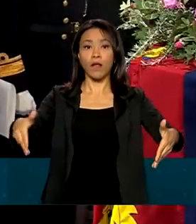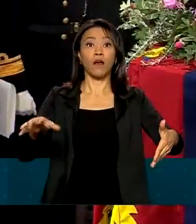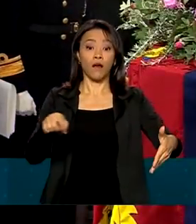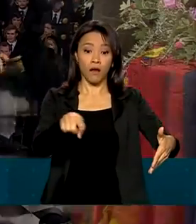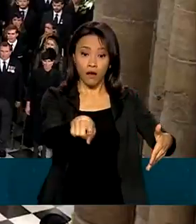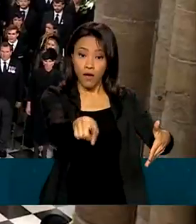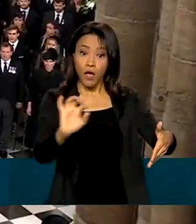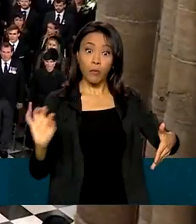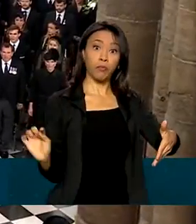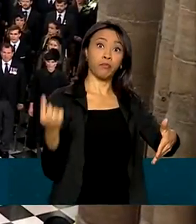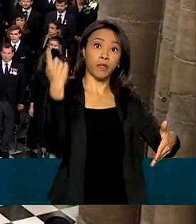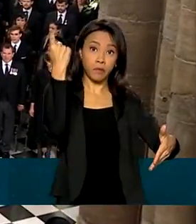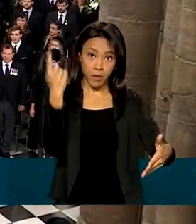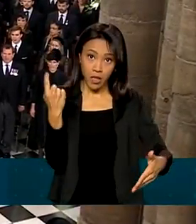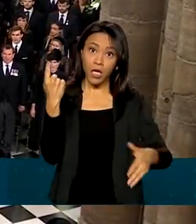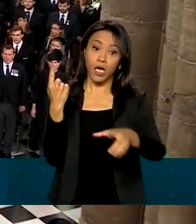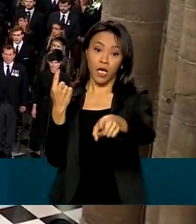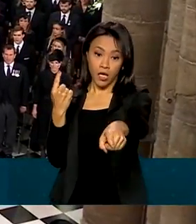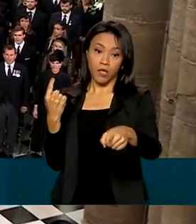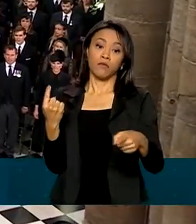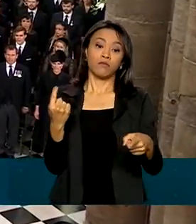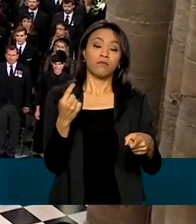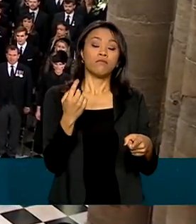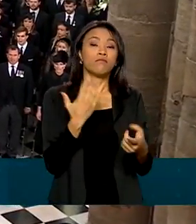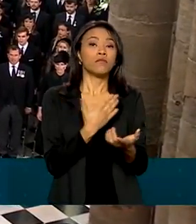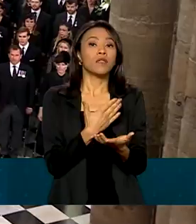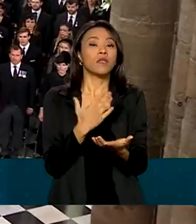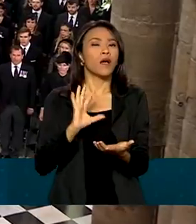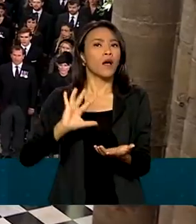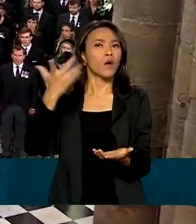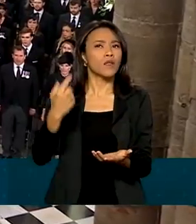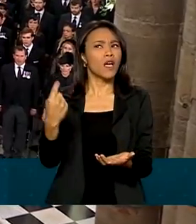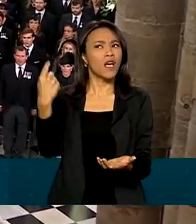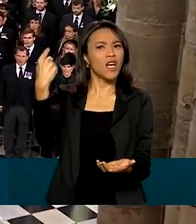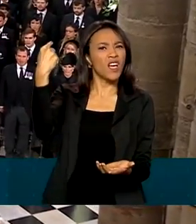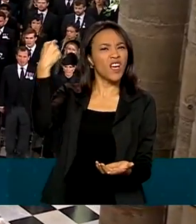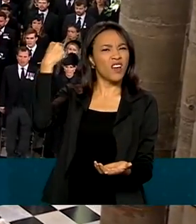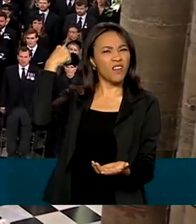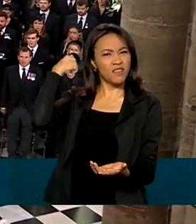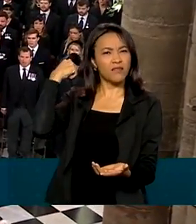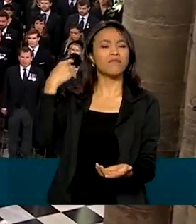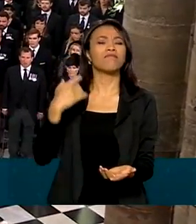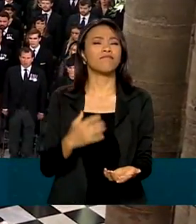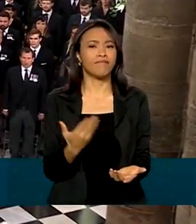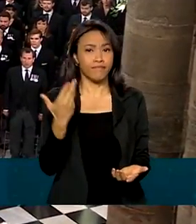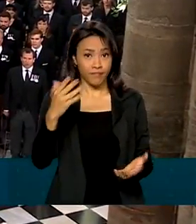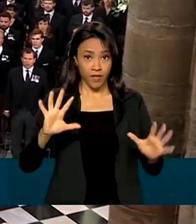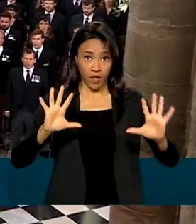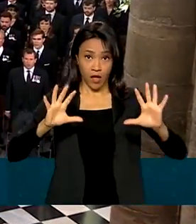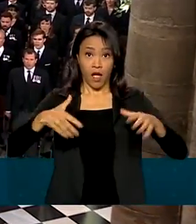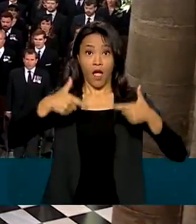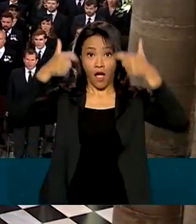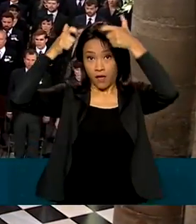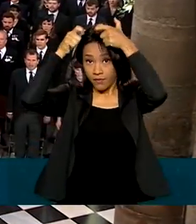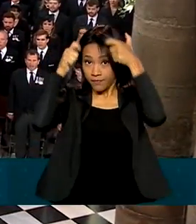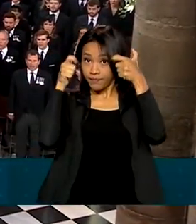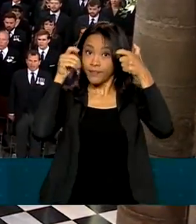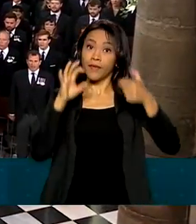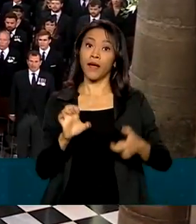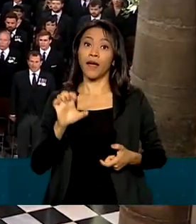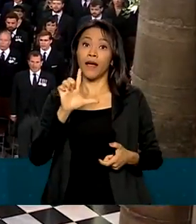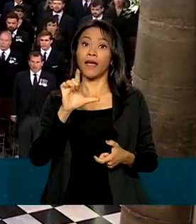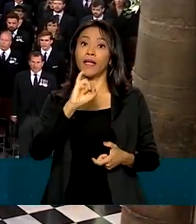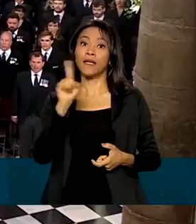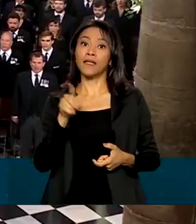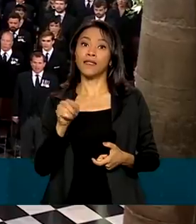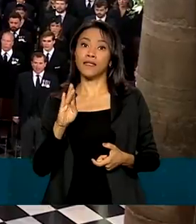primeiro funeral de estado que acontece aqui no Reino Unido, desde Winston Churchill. A rainha passou os últimos dias, desde a quarta-feira passada,